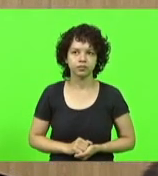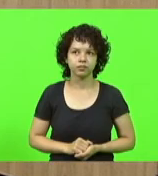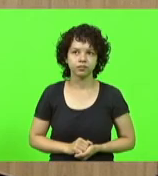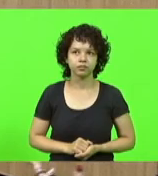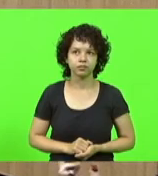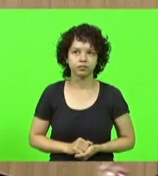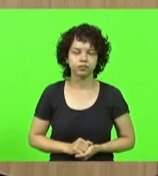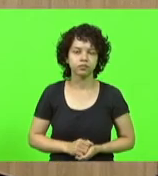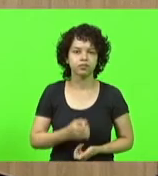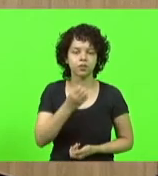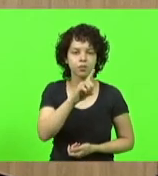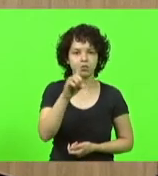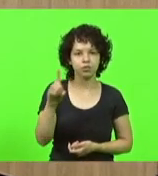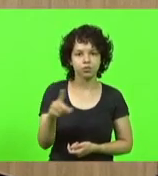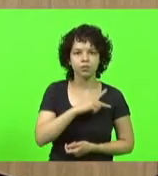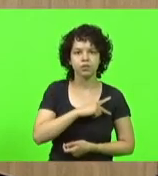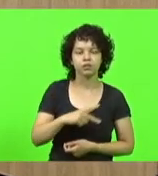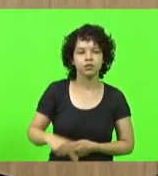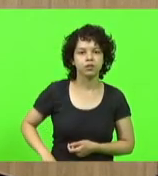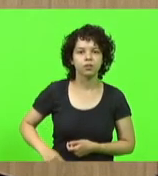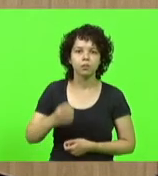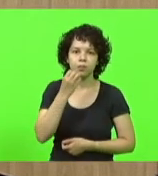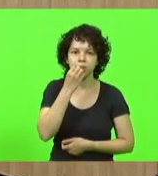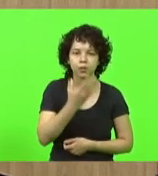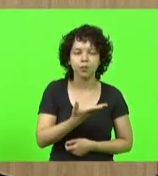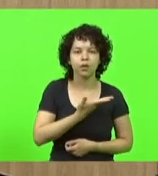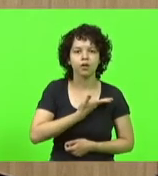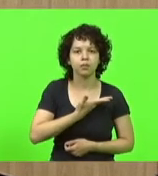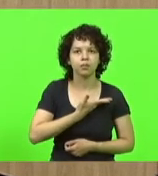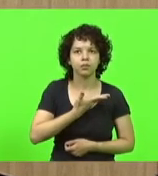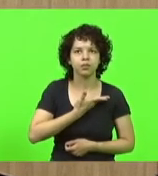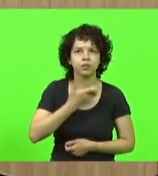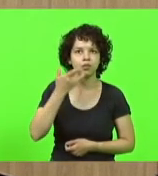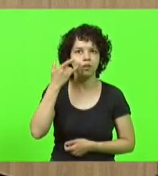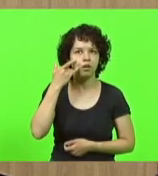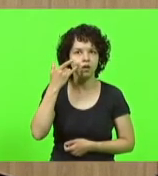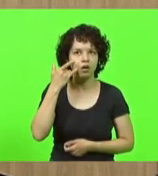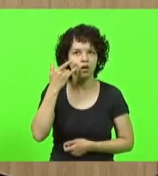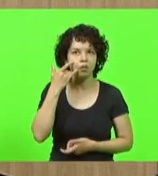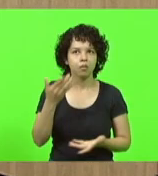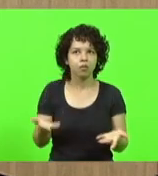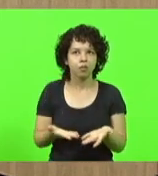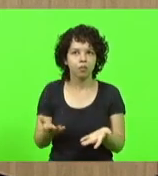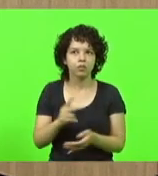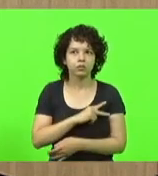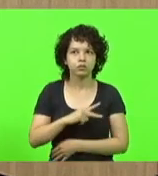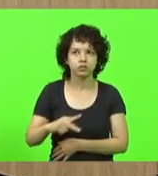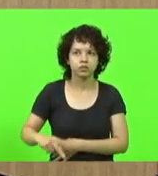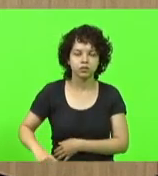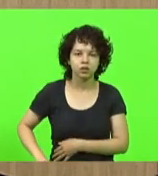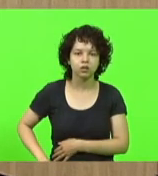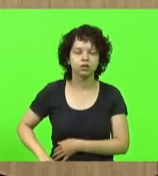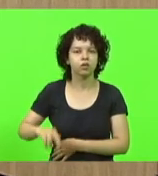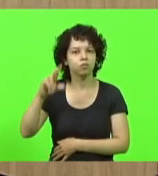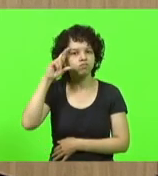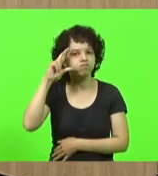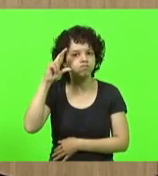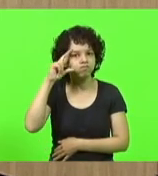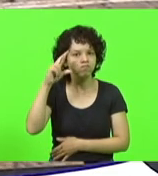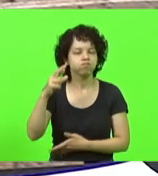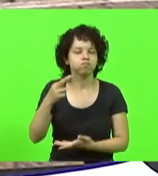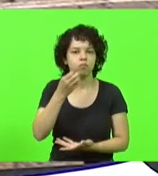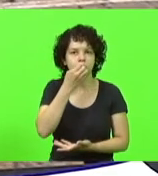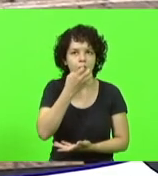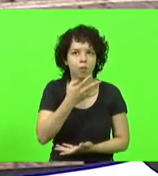Muito bom dia, presidente. Que bom. E o meu amigo Alba, na presidência dessa casa, hoje, demais deputados, a impressão que a gente